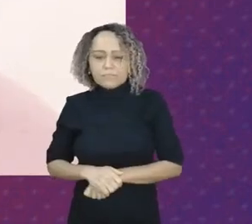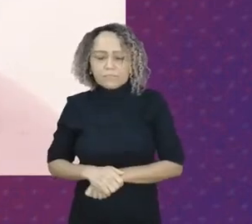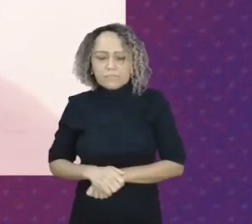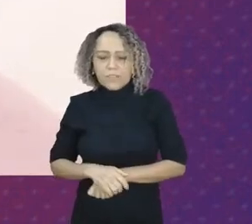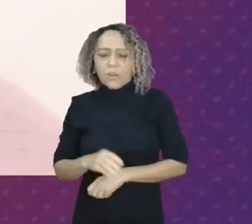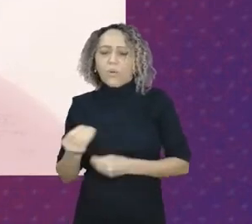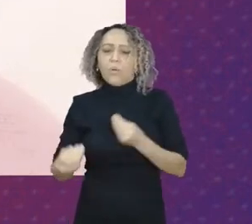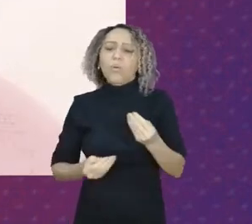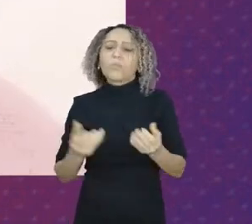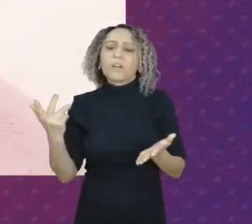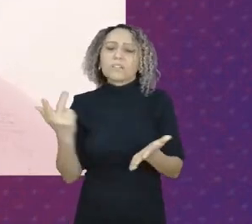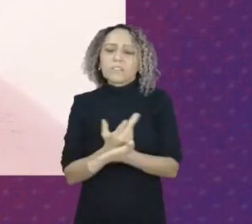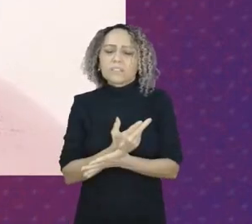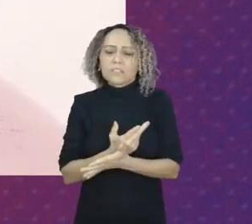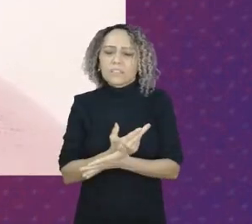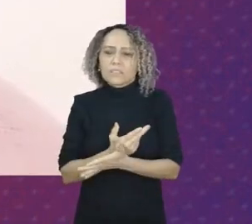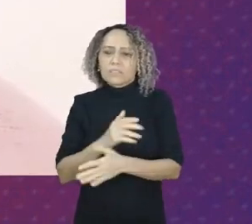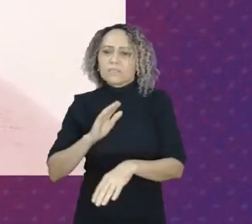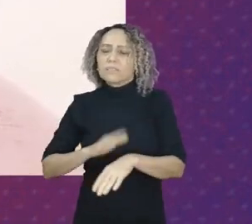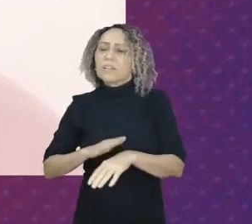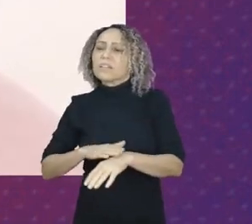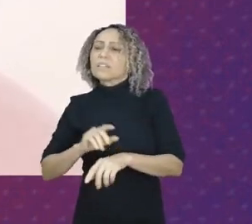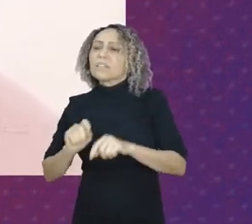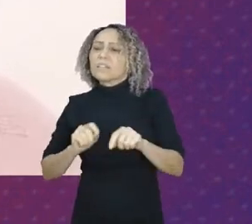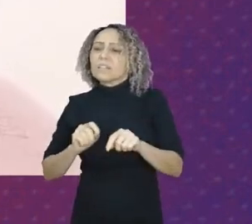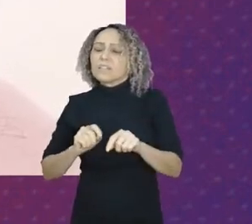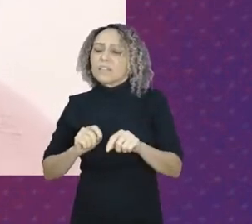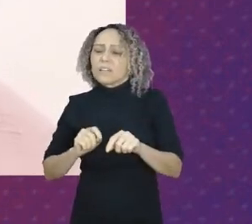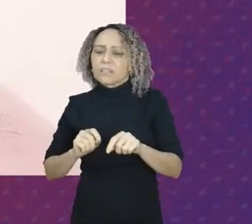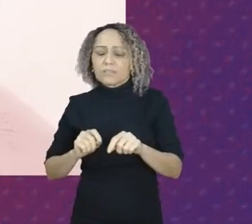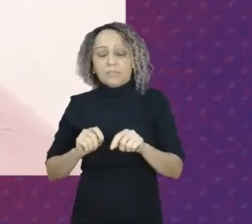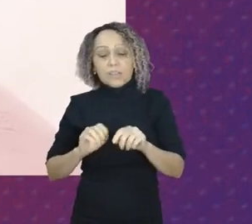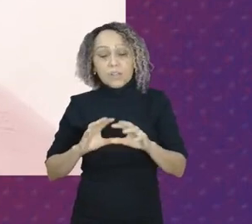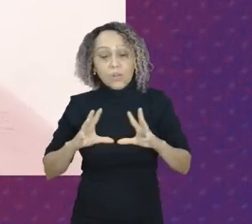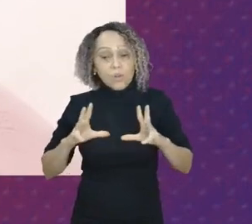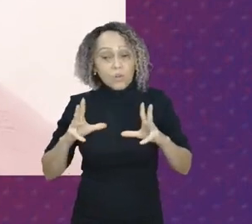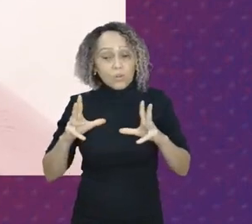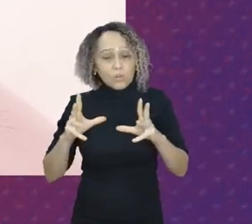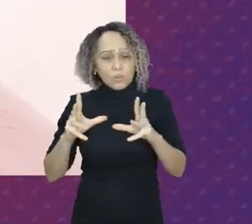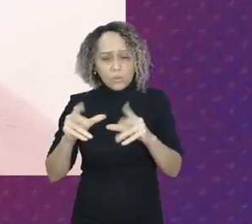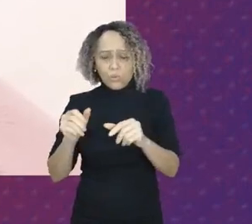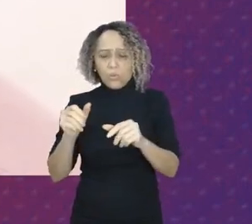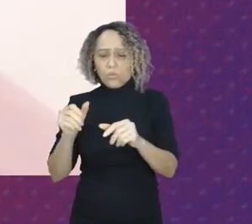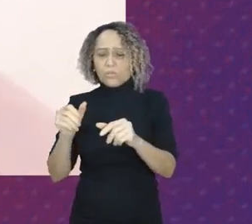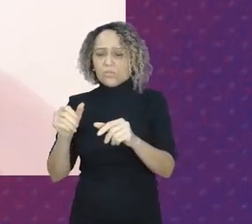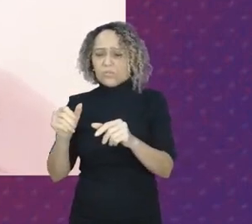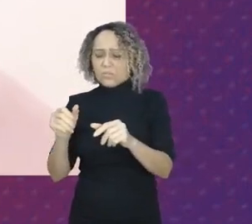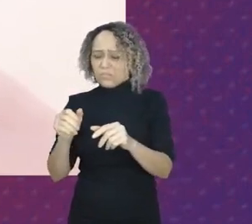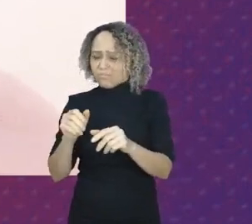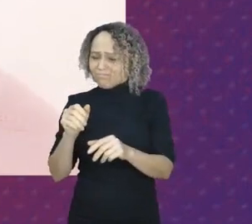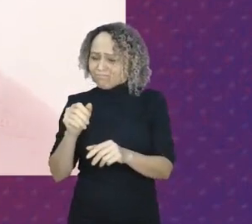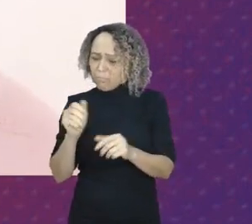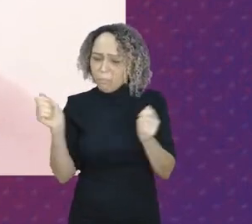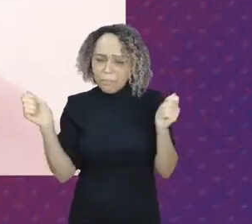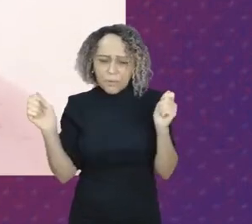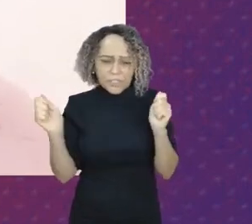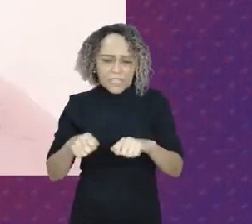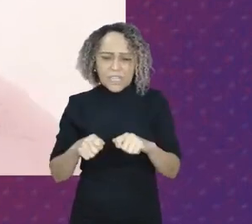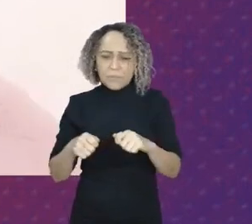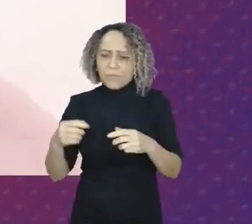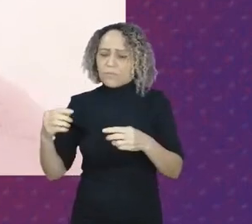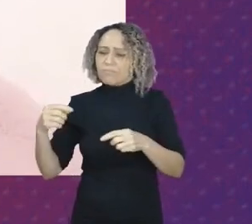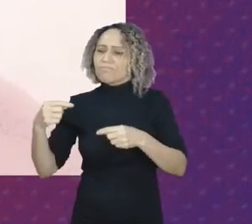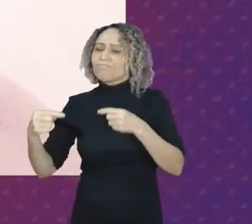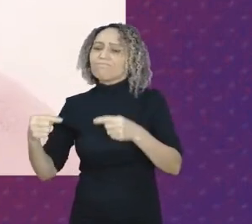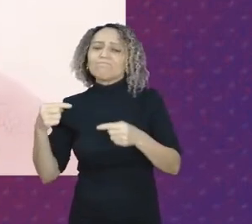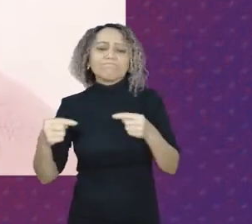a partir do momento que todos possam dialogar no sentido de fortalecer